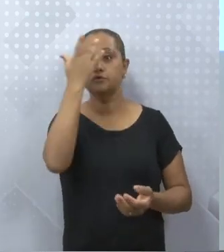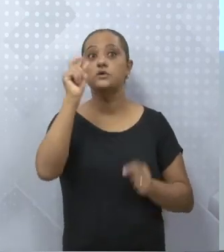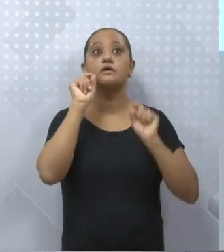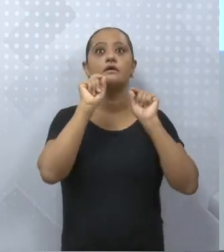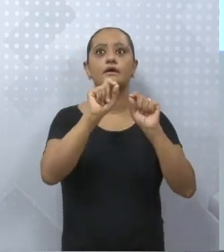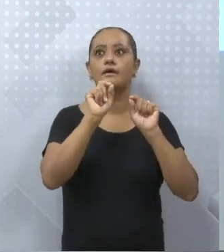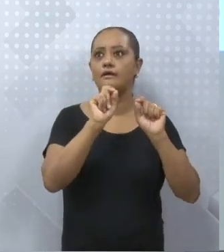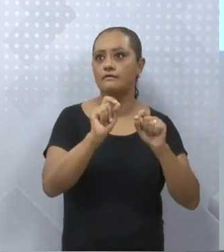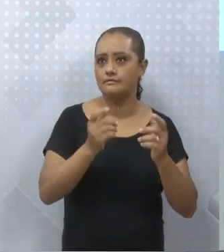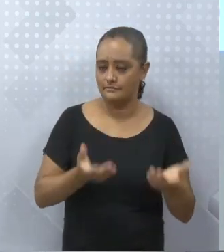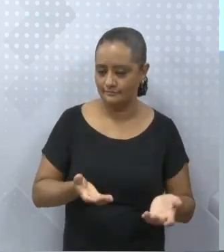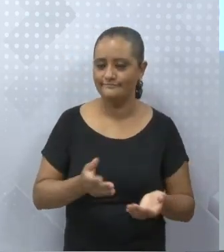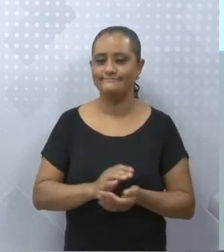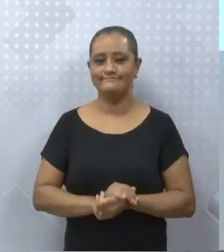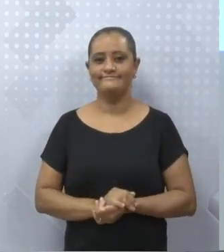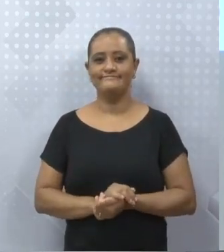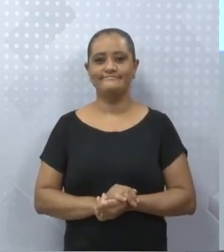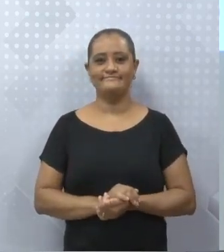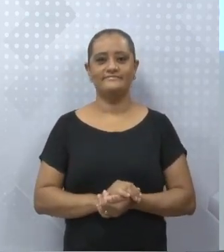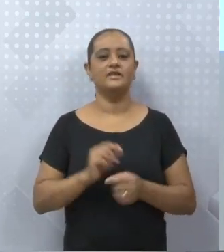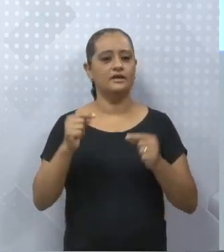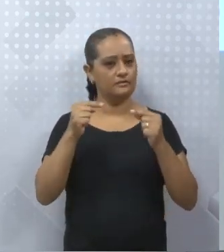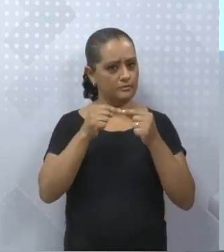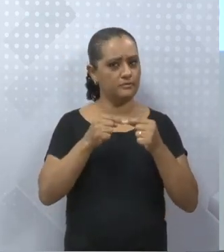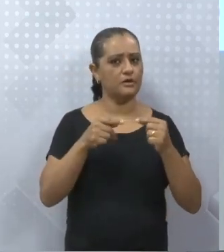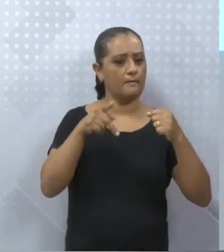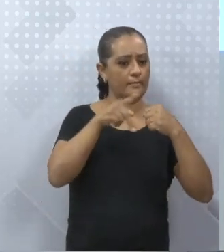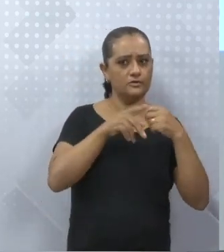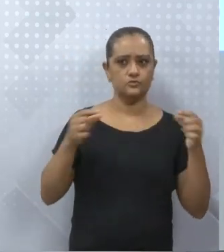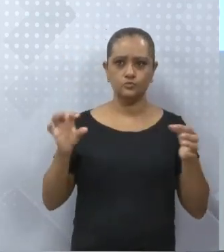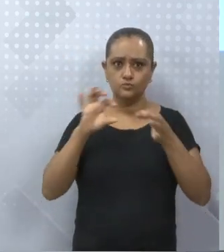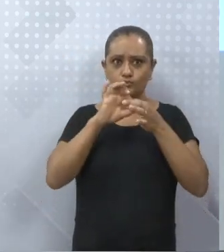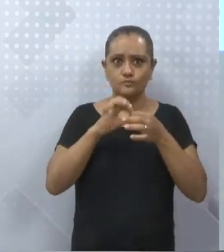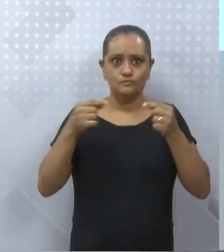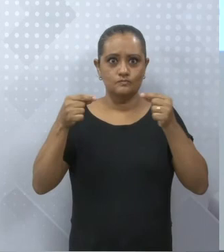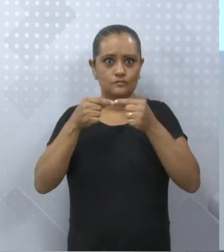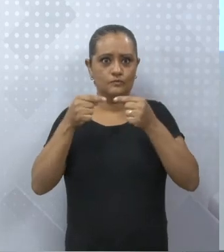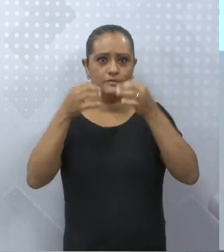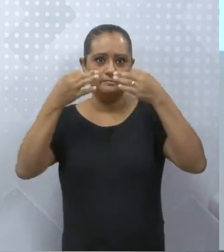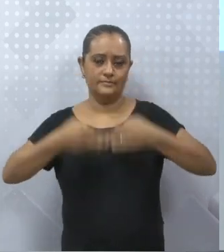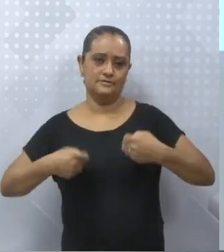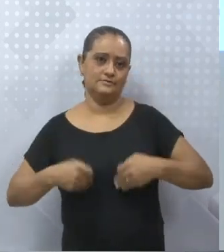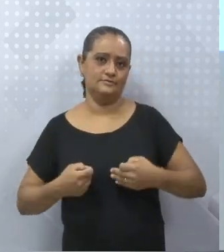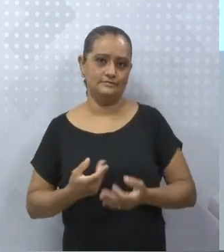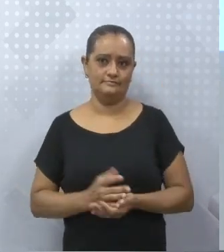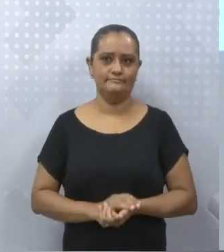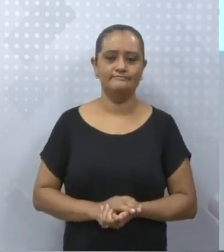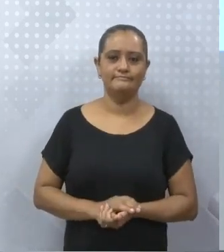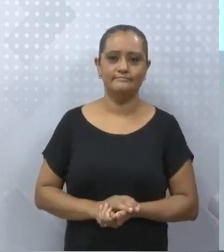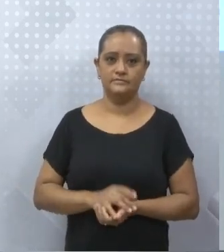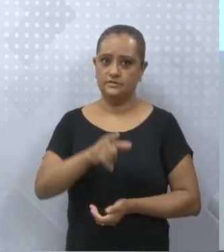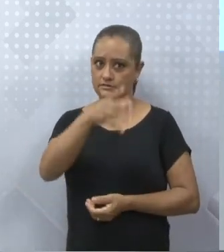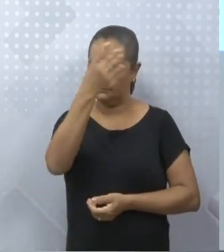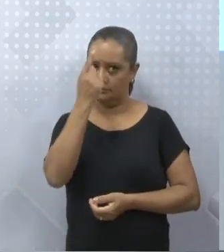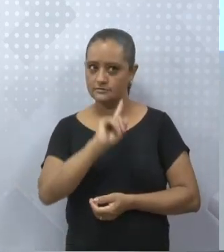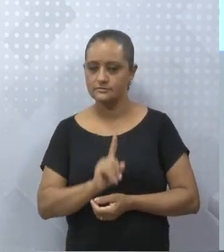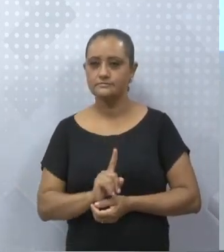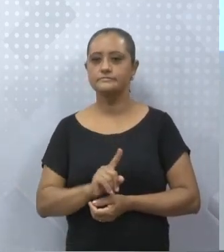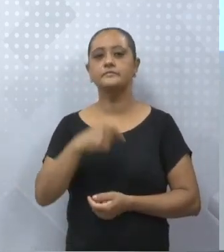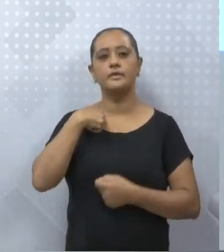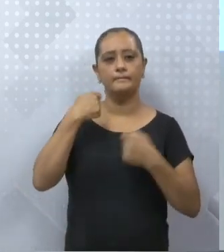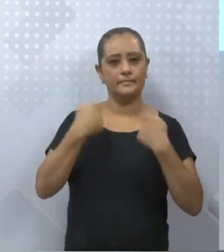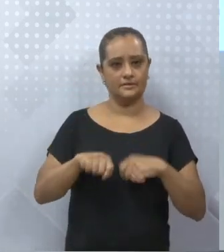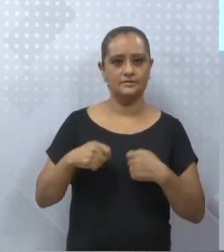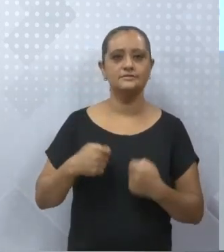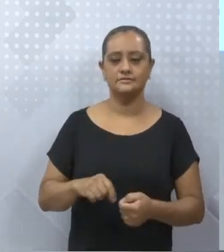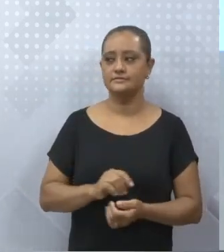A pergunta acompanhada de preposição. É verbo transitivo indireto. Não esqueça. O primeiro é